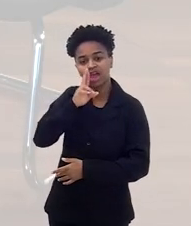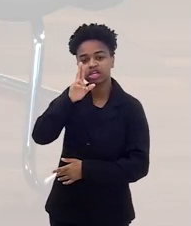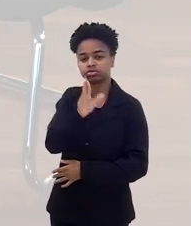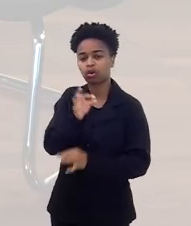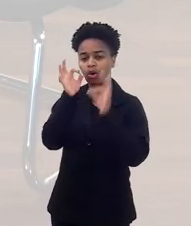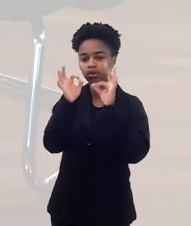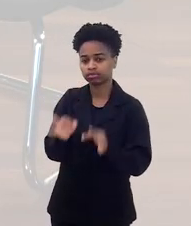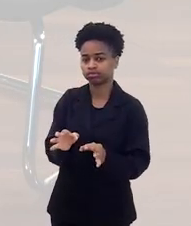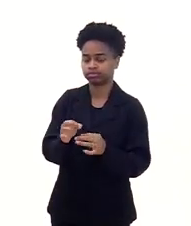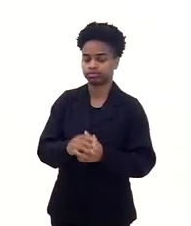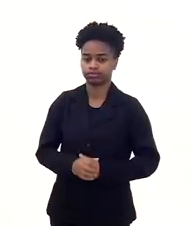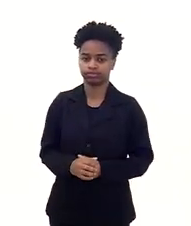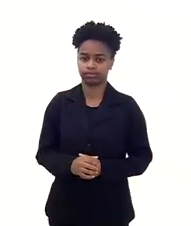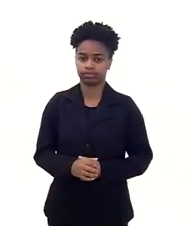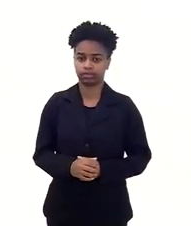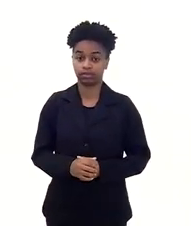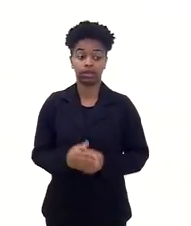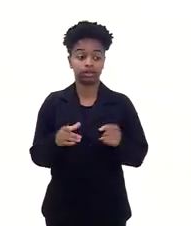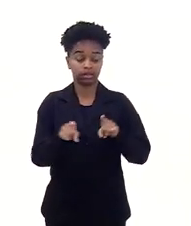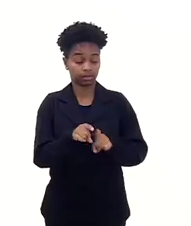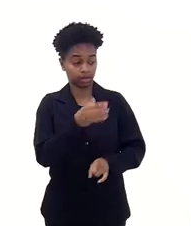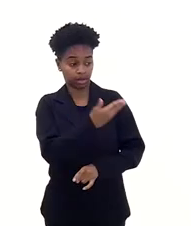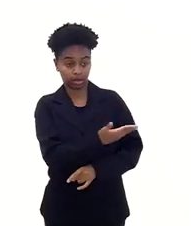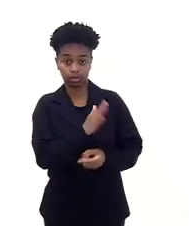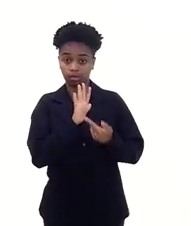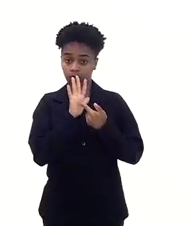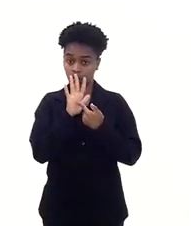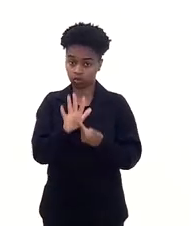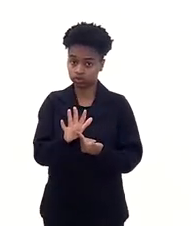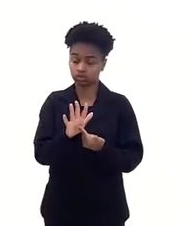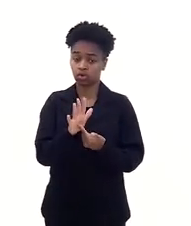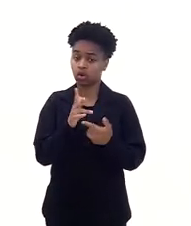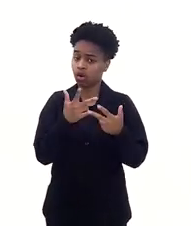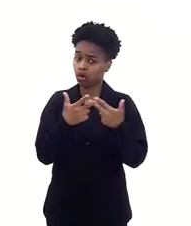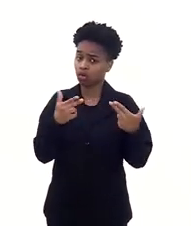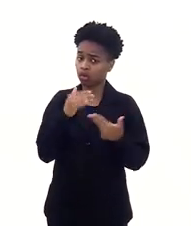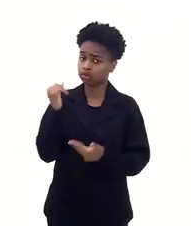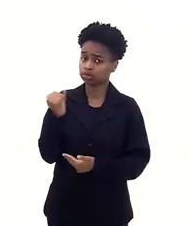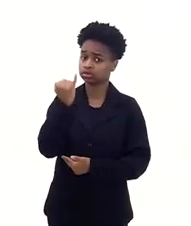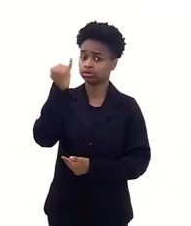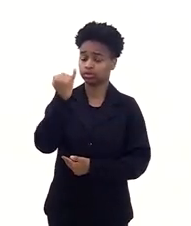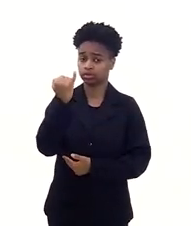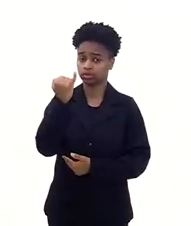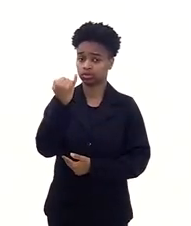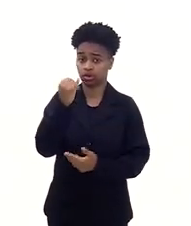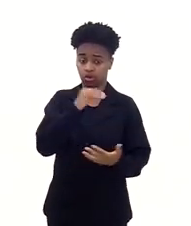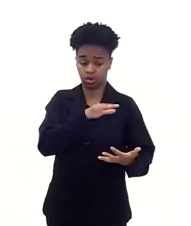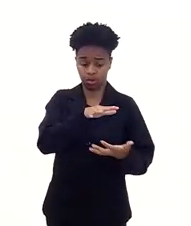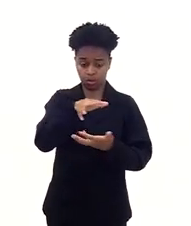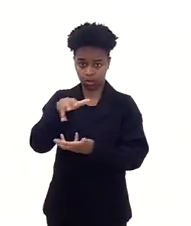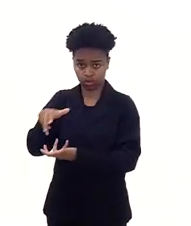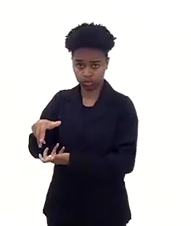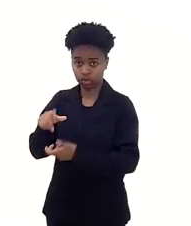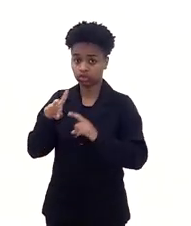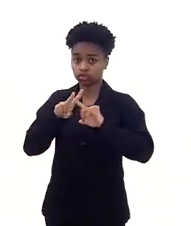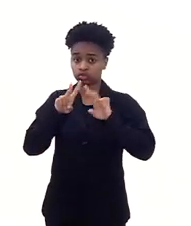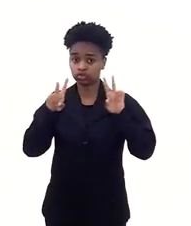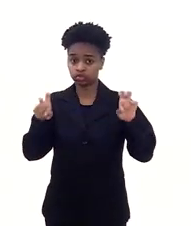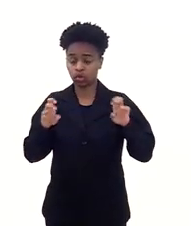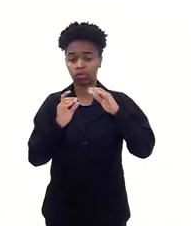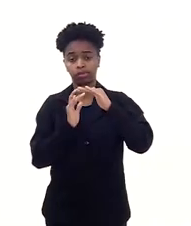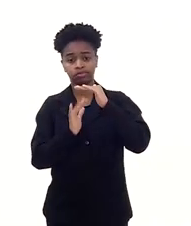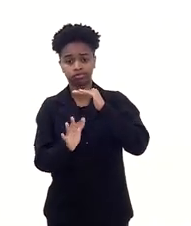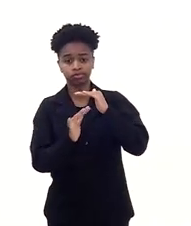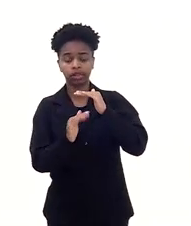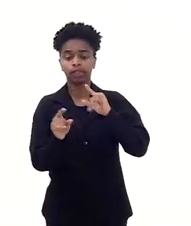em relação a um tema como esse. Mas a doutora Tuani também trouxe uma questão que é muito importante, a questão internacional da migração,